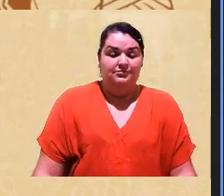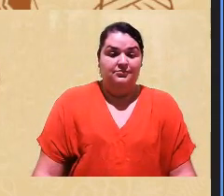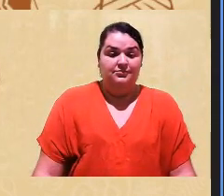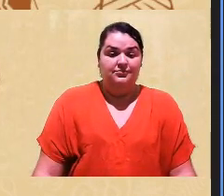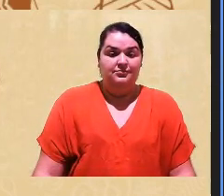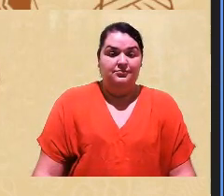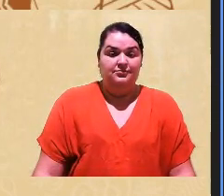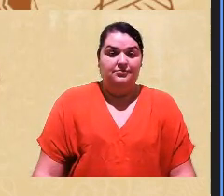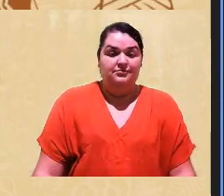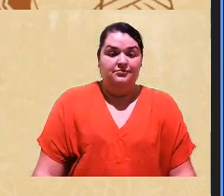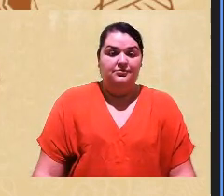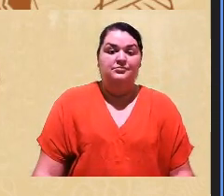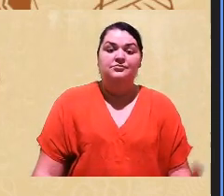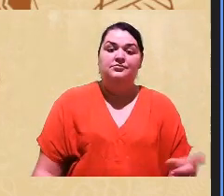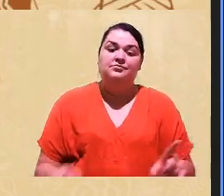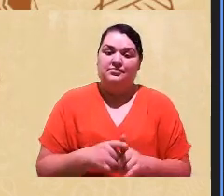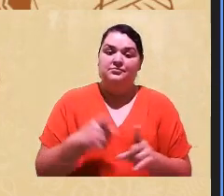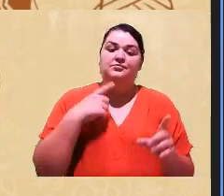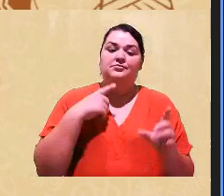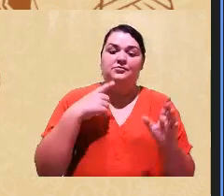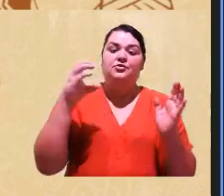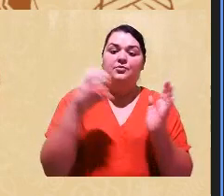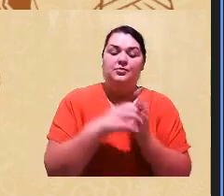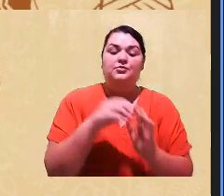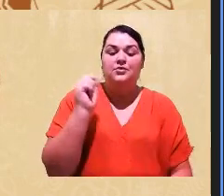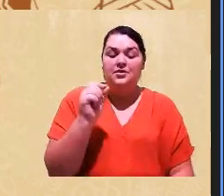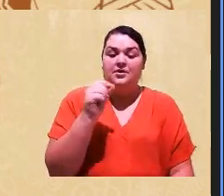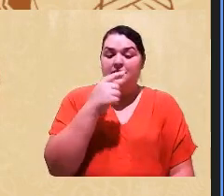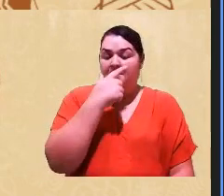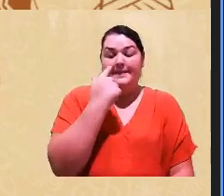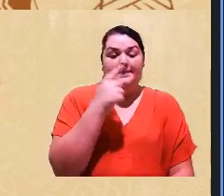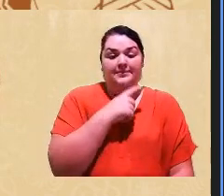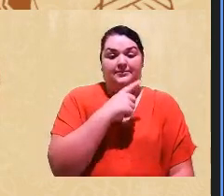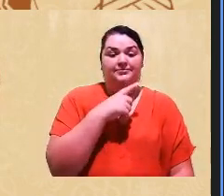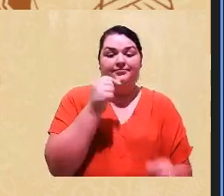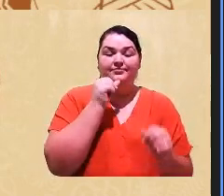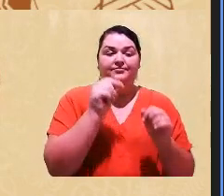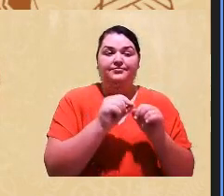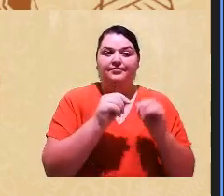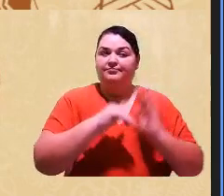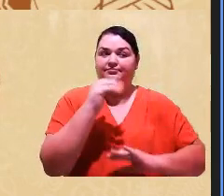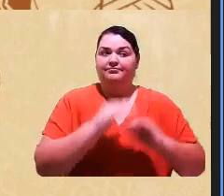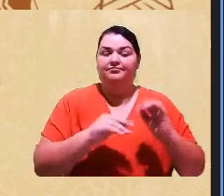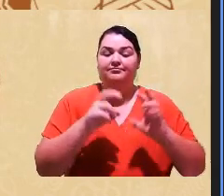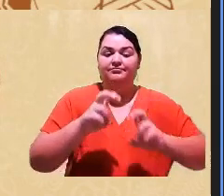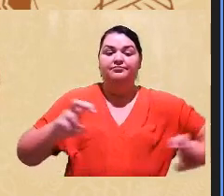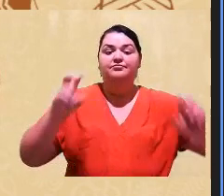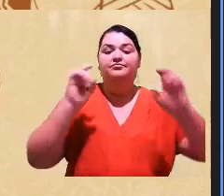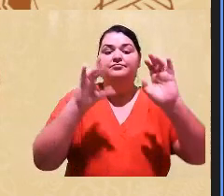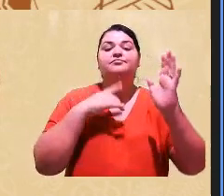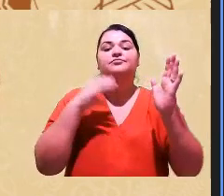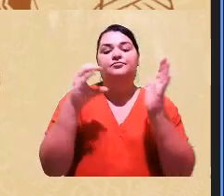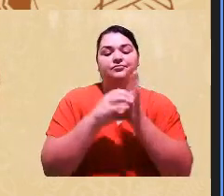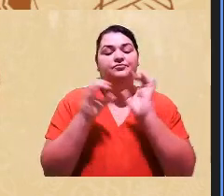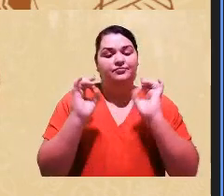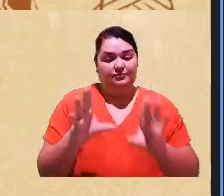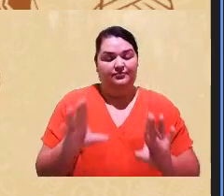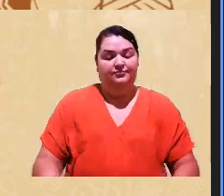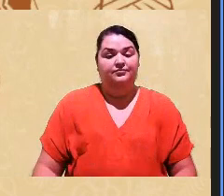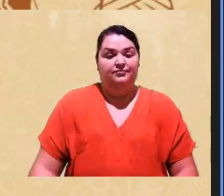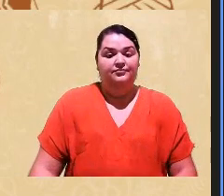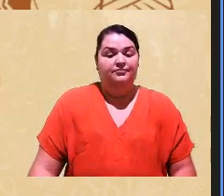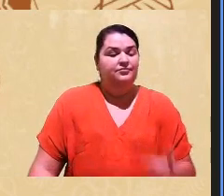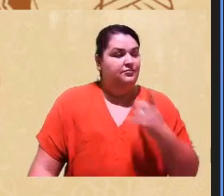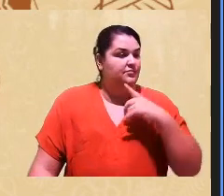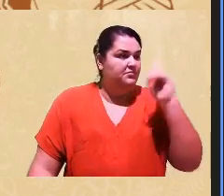também ocorre nos concursos públicos, eu tenho feito ultimamente mais bancas de concurso público, e é assim, duas mil,